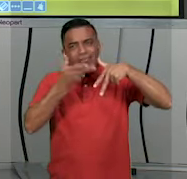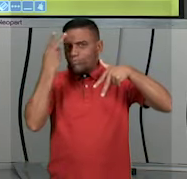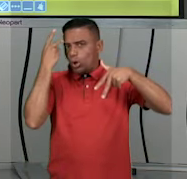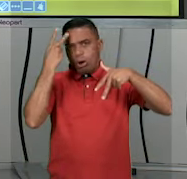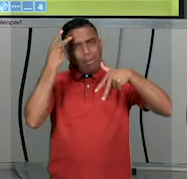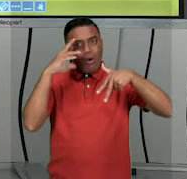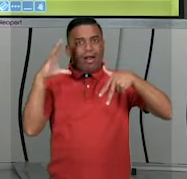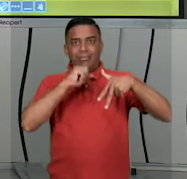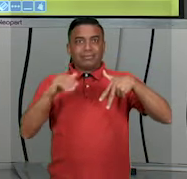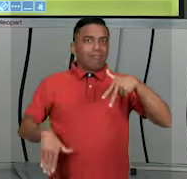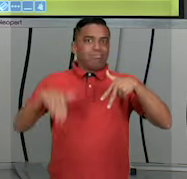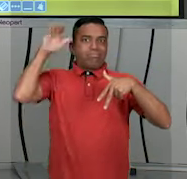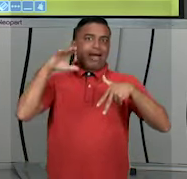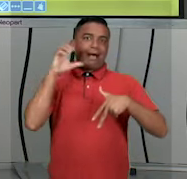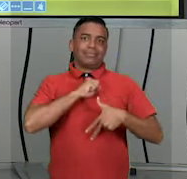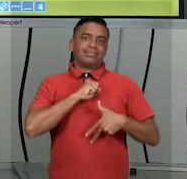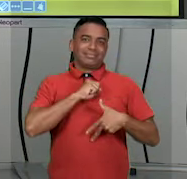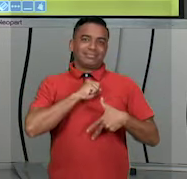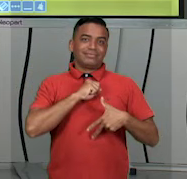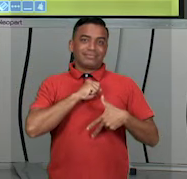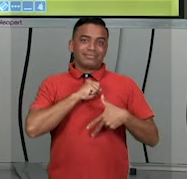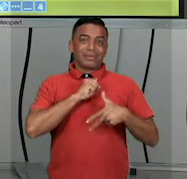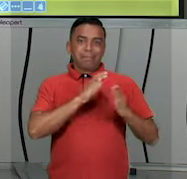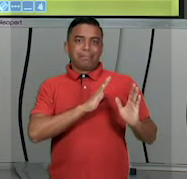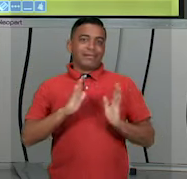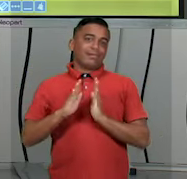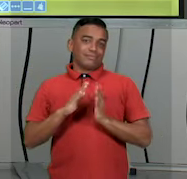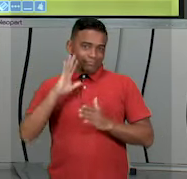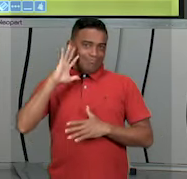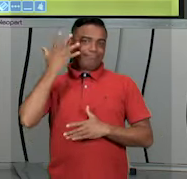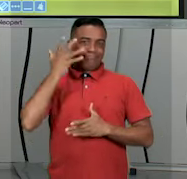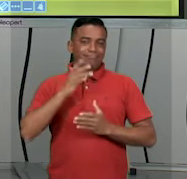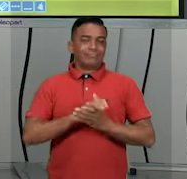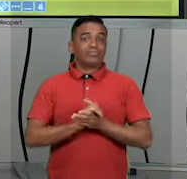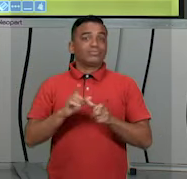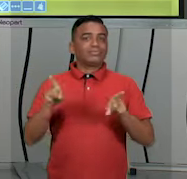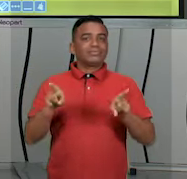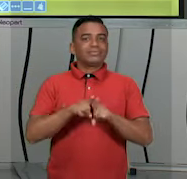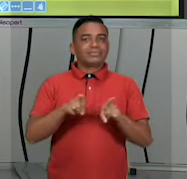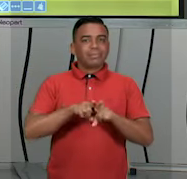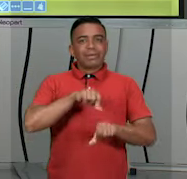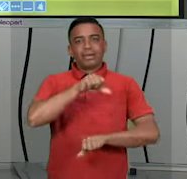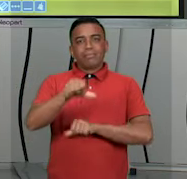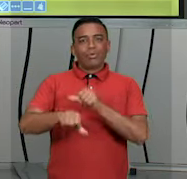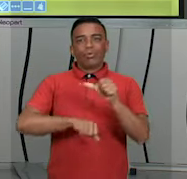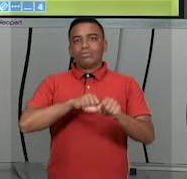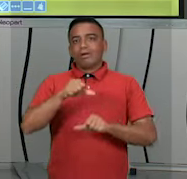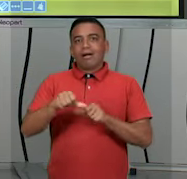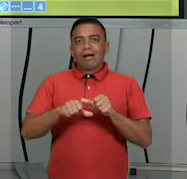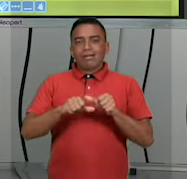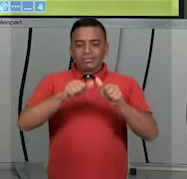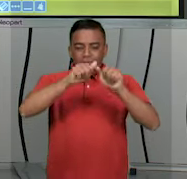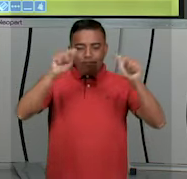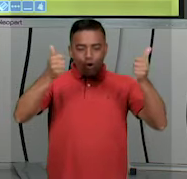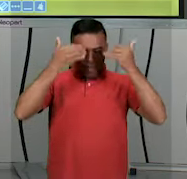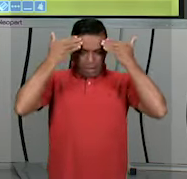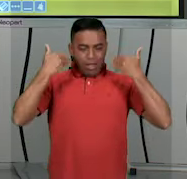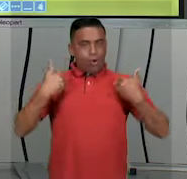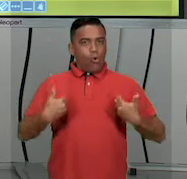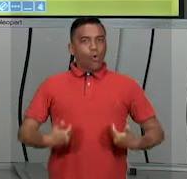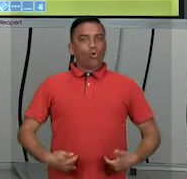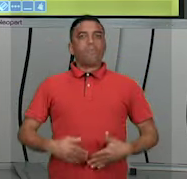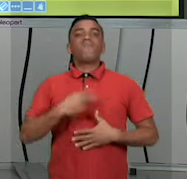disso acontecer na adolescência. E também tem a mudança das formas do corpo, a